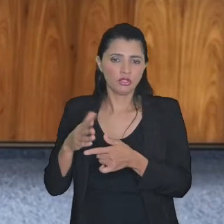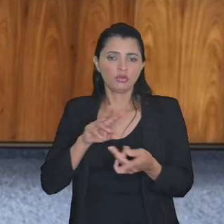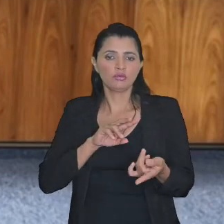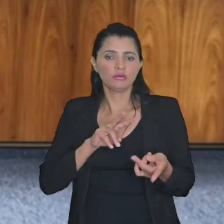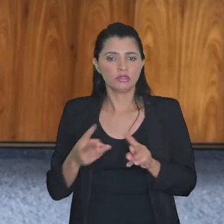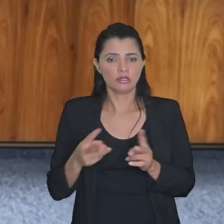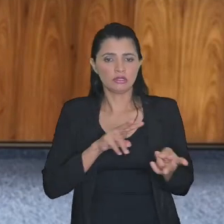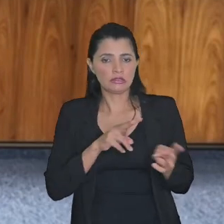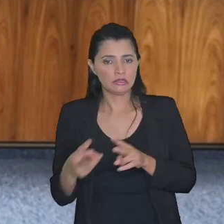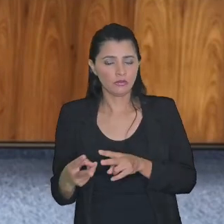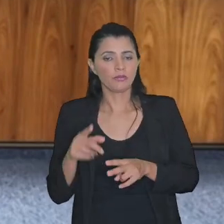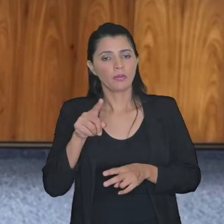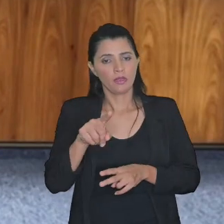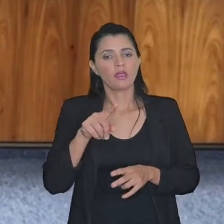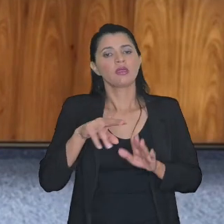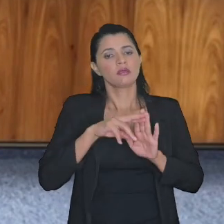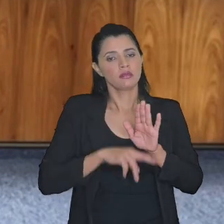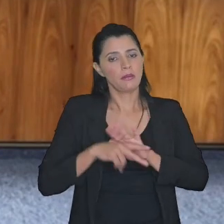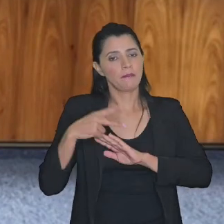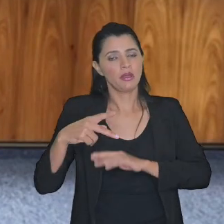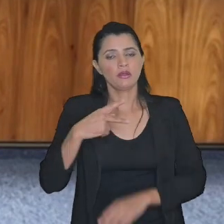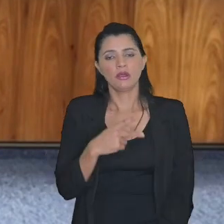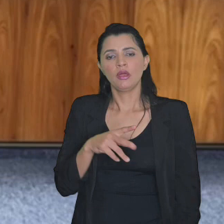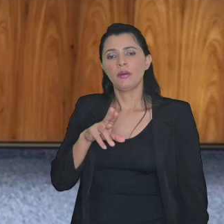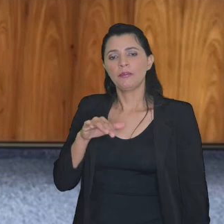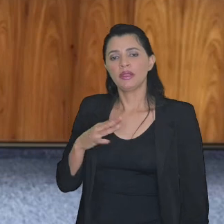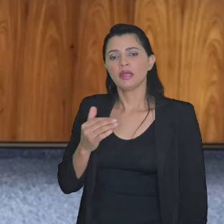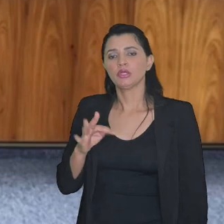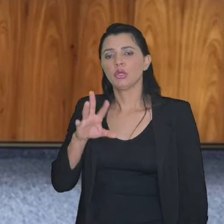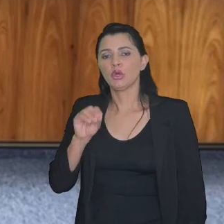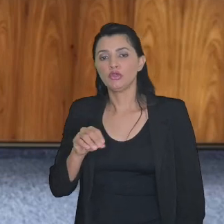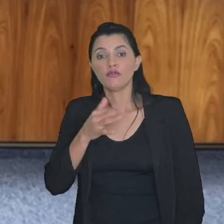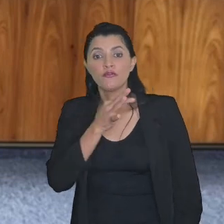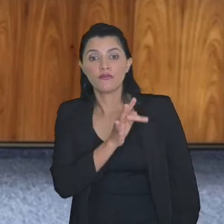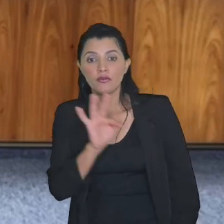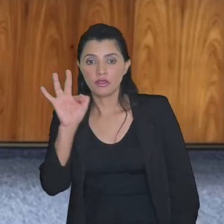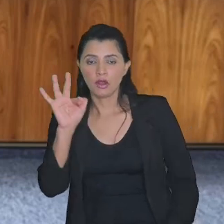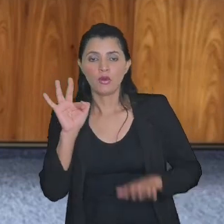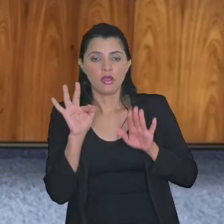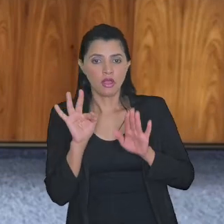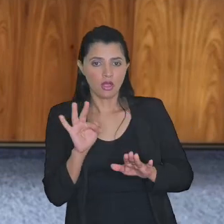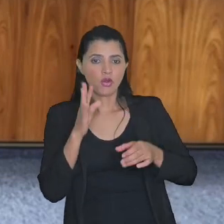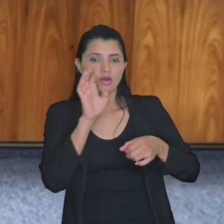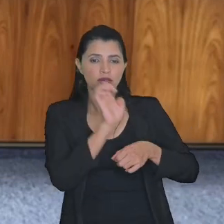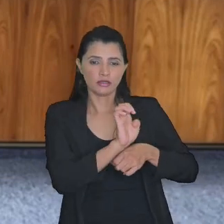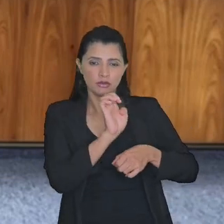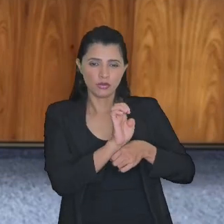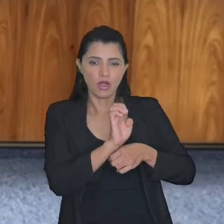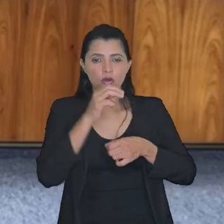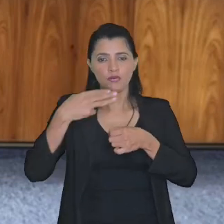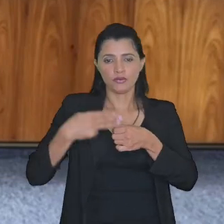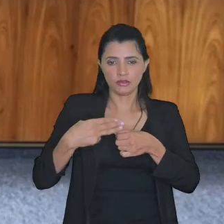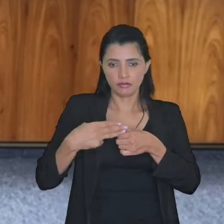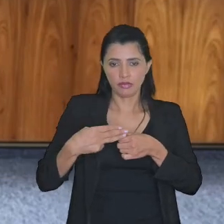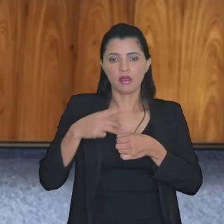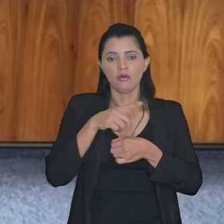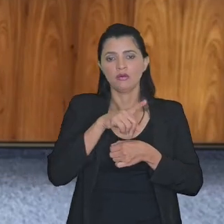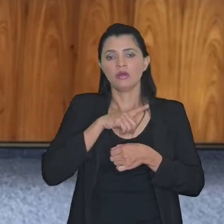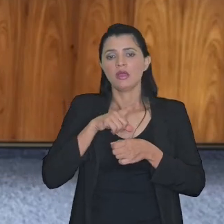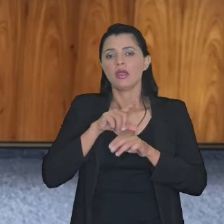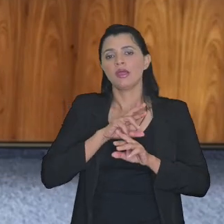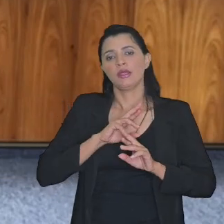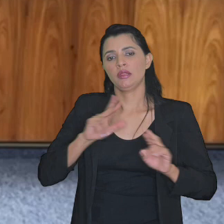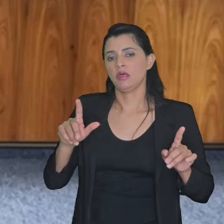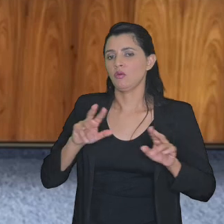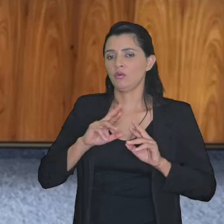transação isso esse é o regime para os precatórios federais no caso de precatórios estaduais e municipais esse